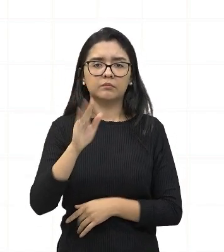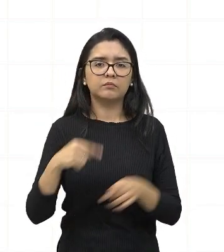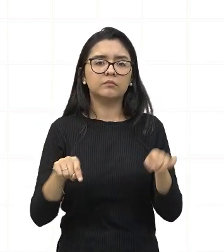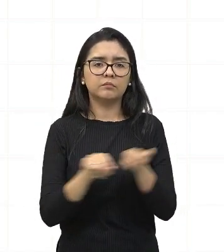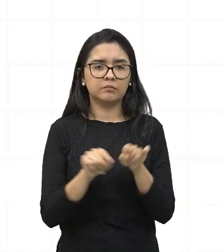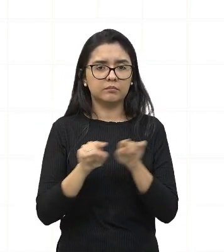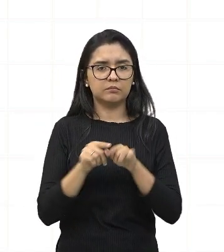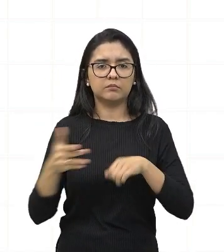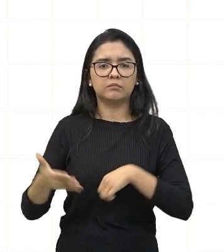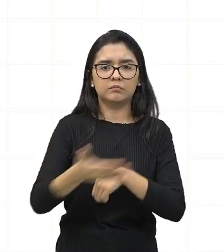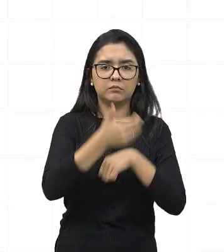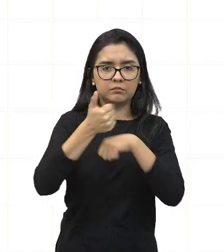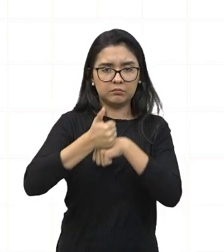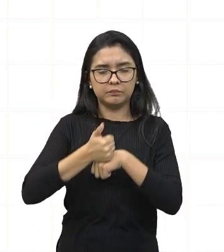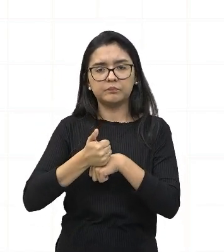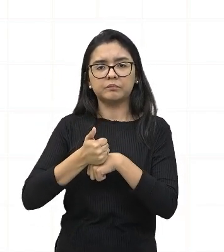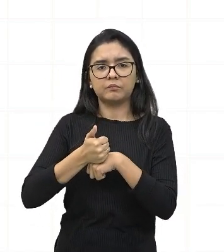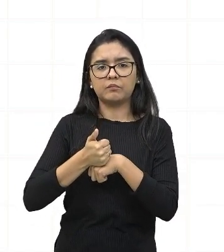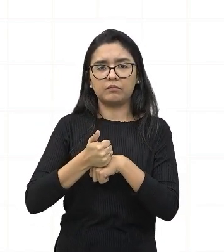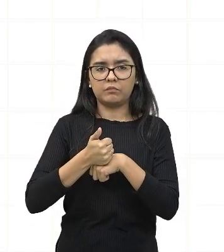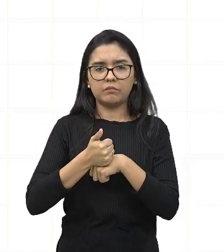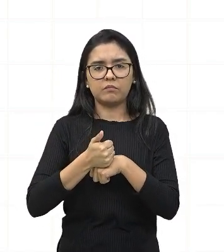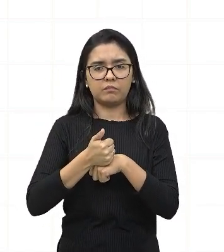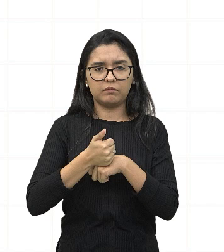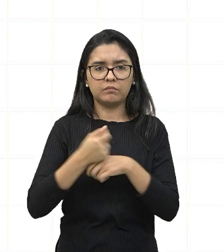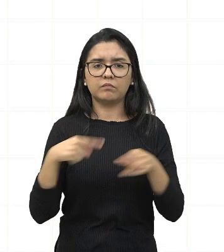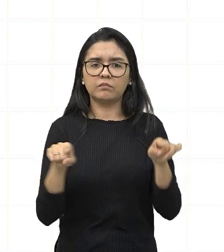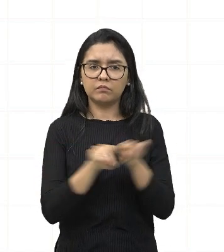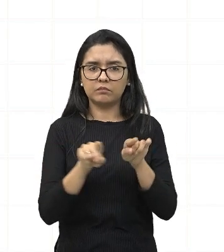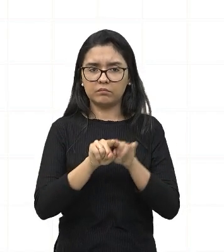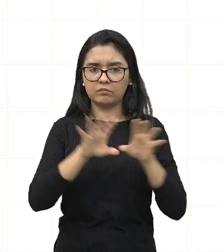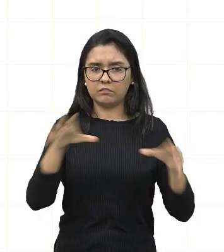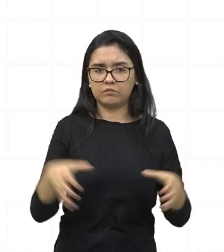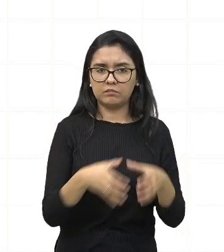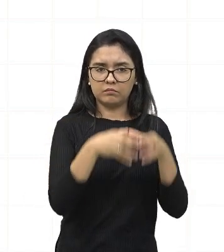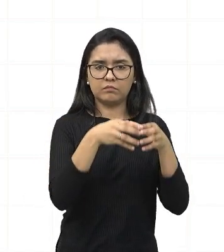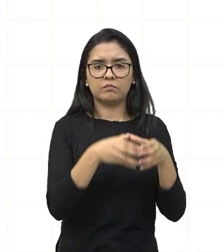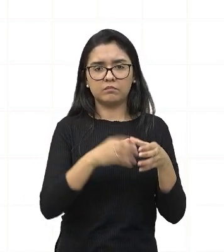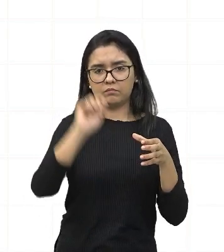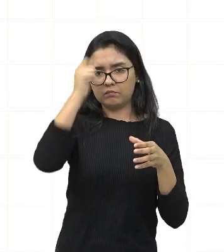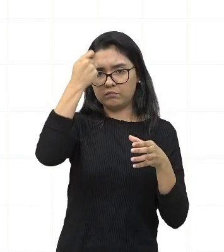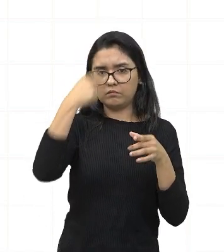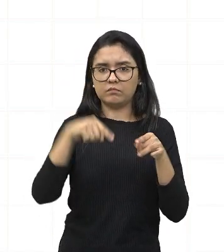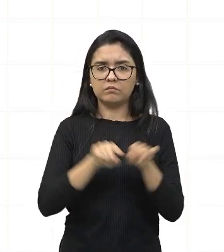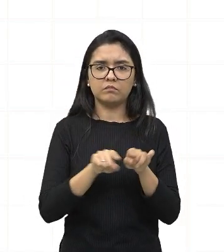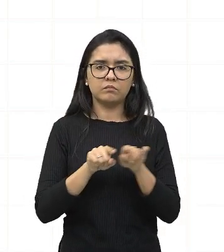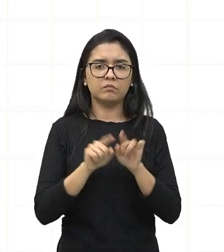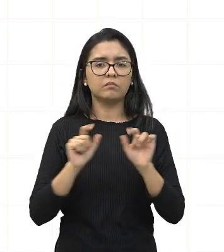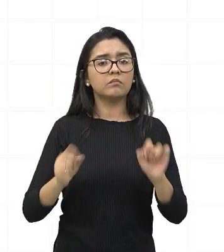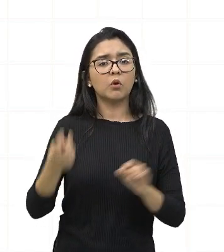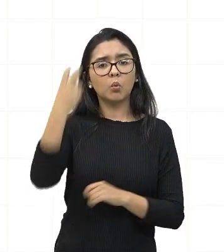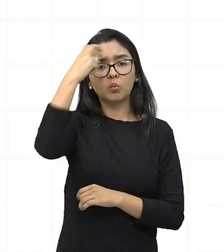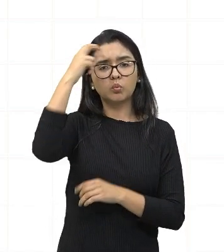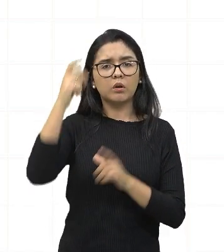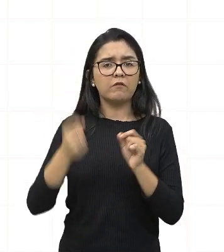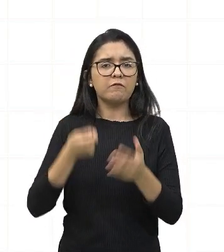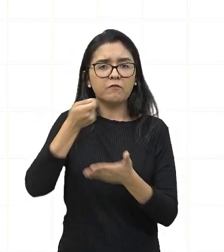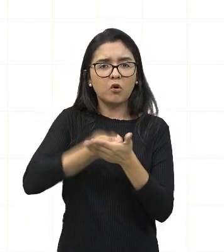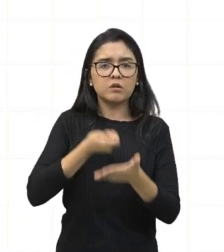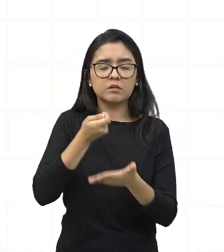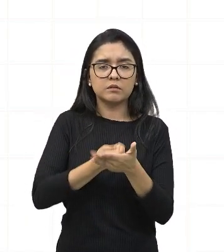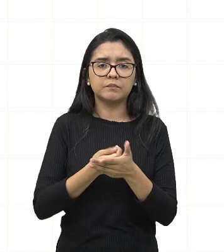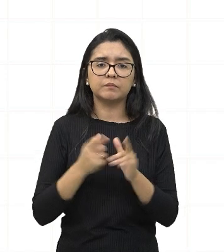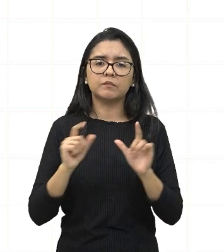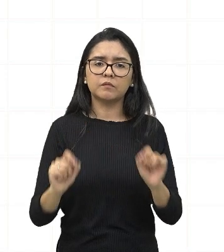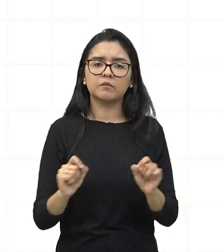holandeses e britânicos. Segregou a população negra e promoveu a assimilação cultural forçada. E o que é